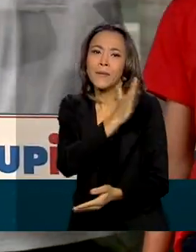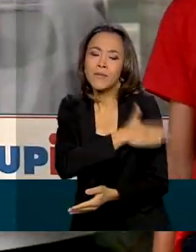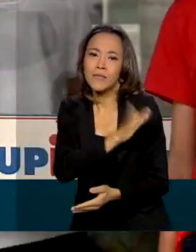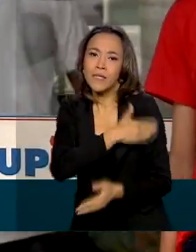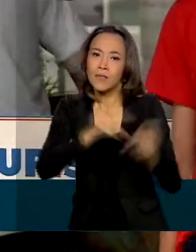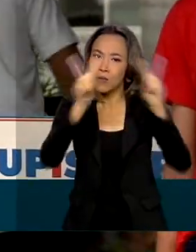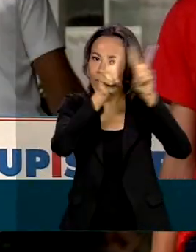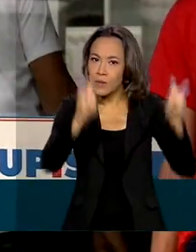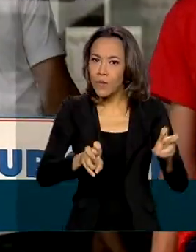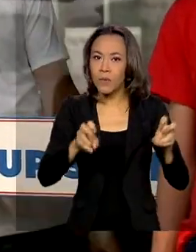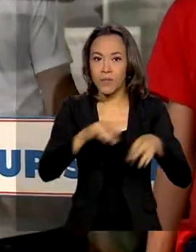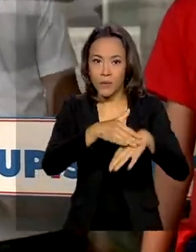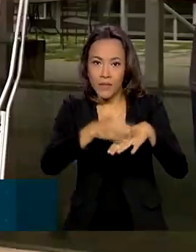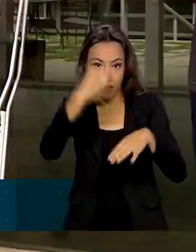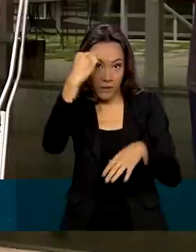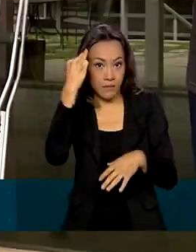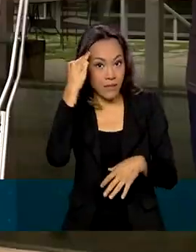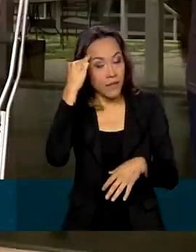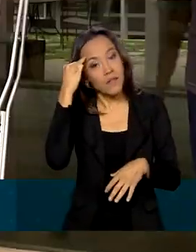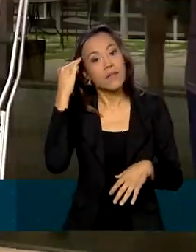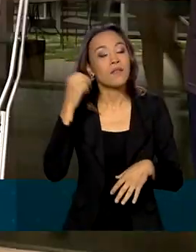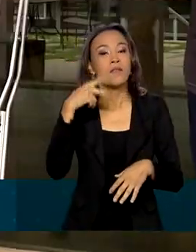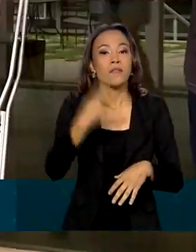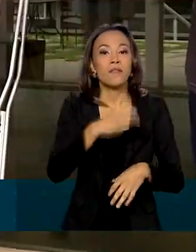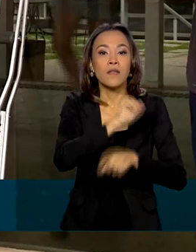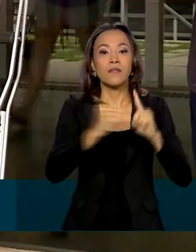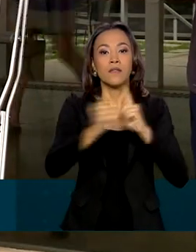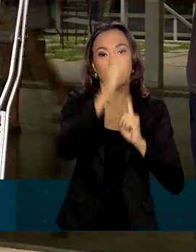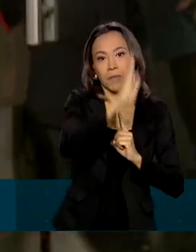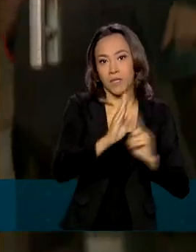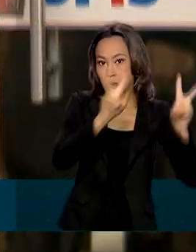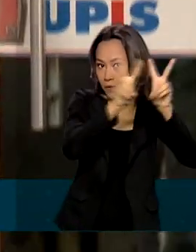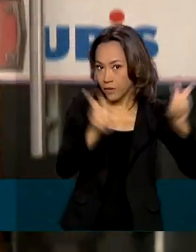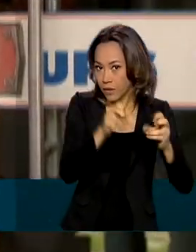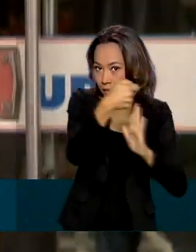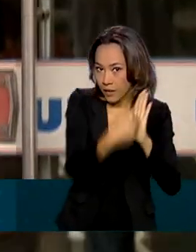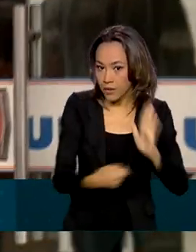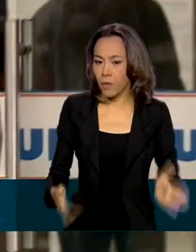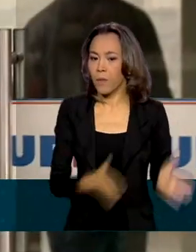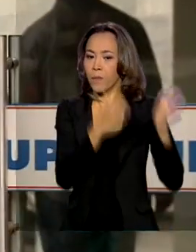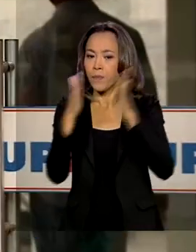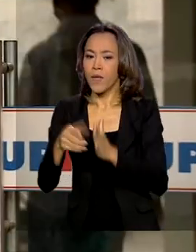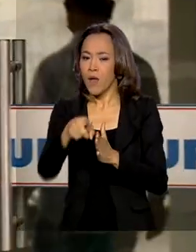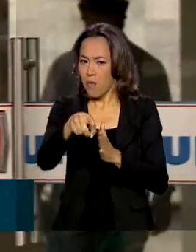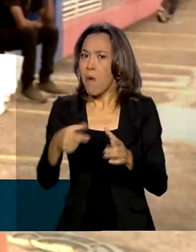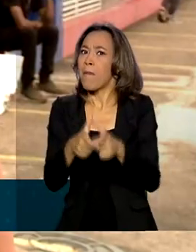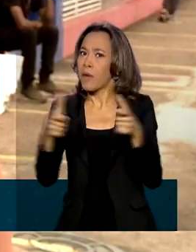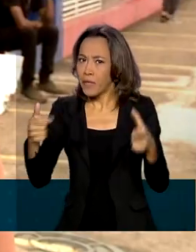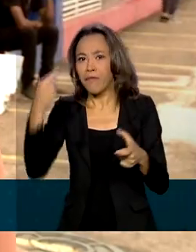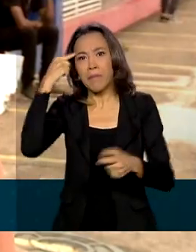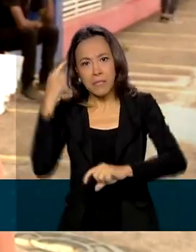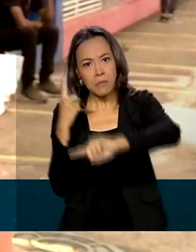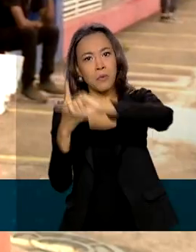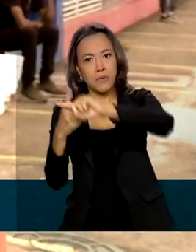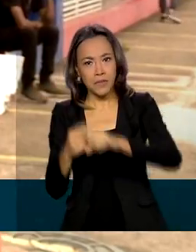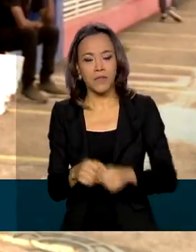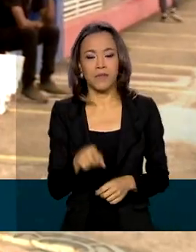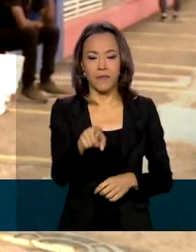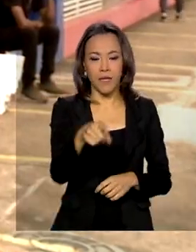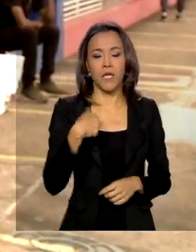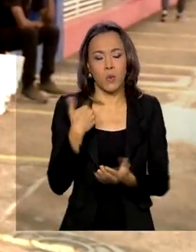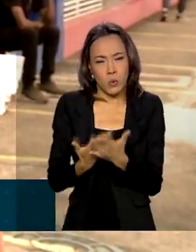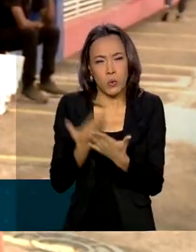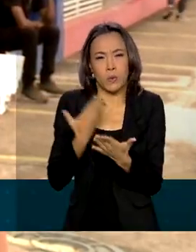Às cinco da tarde, os candidatos já começavam a deixar o local das provas. Muitos estavam otimistas. Eu estudei bastante